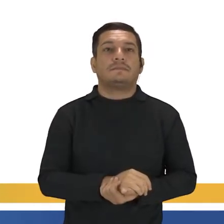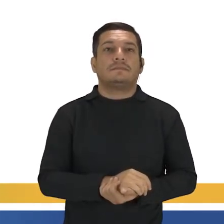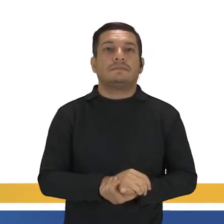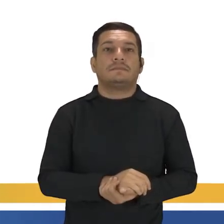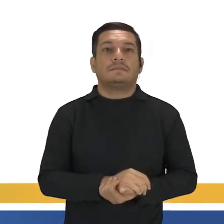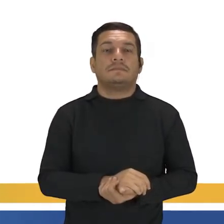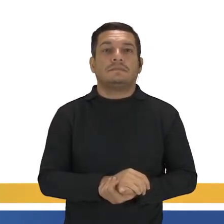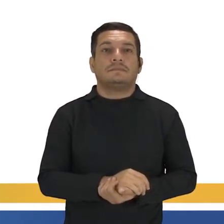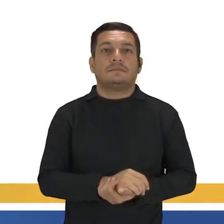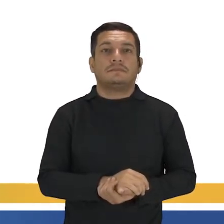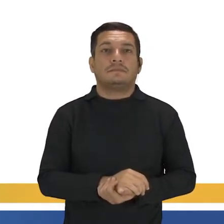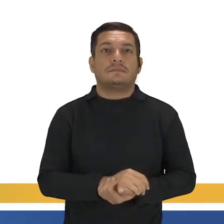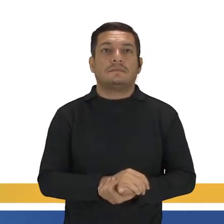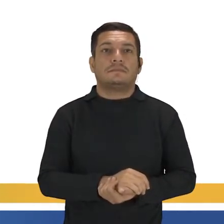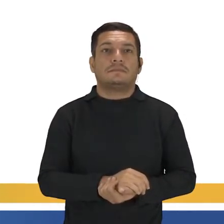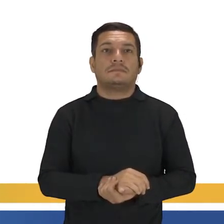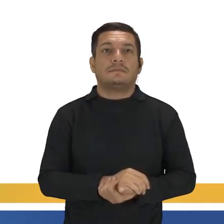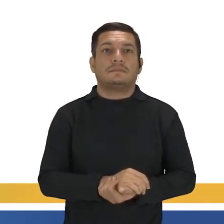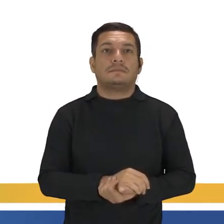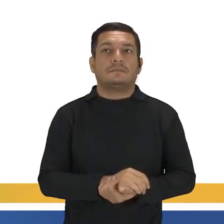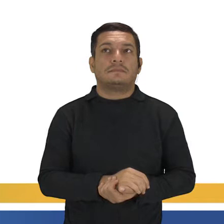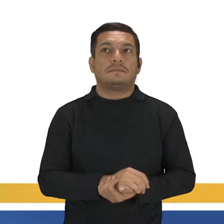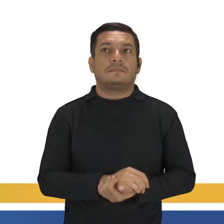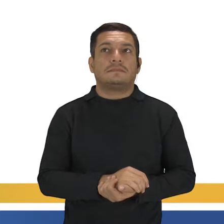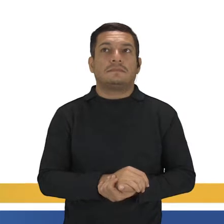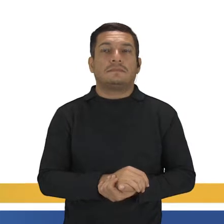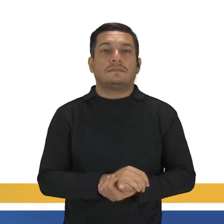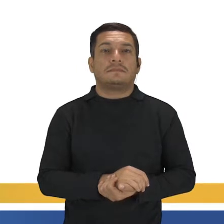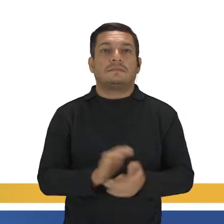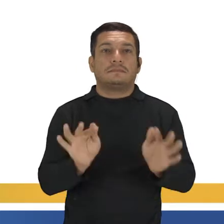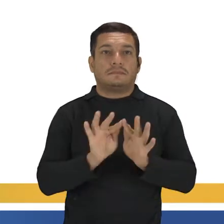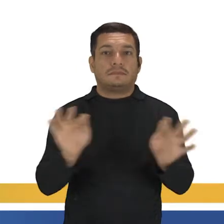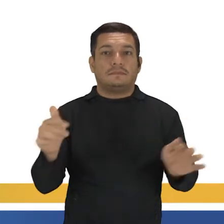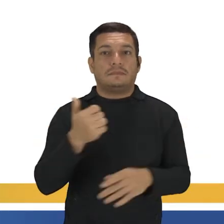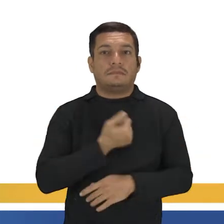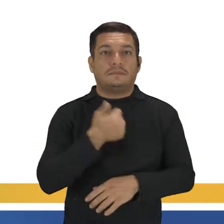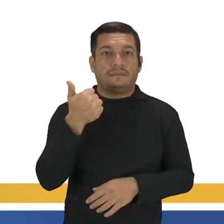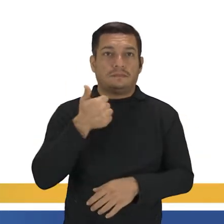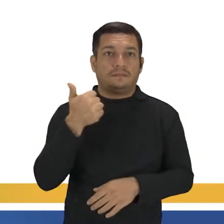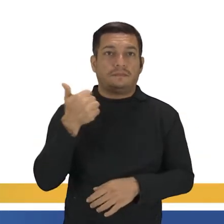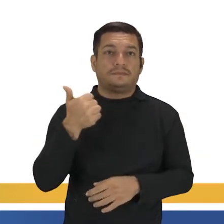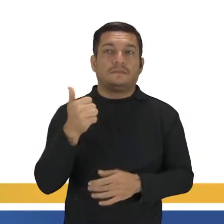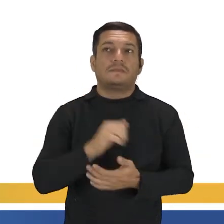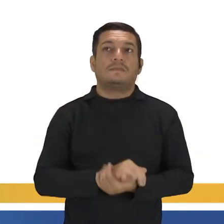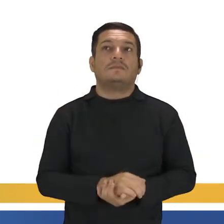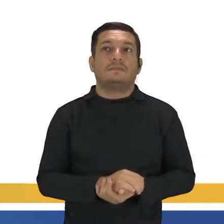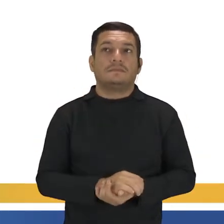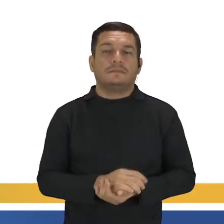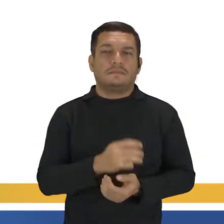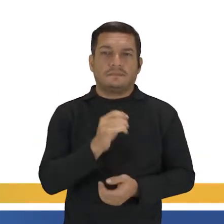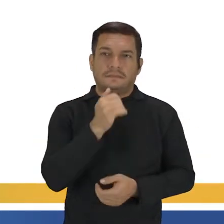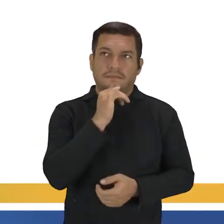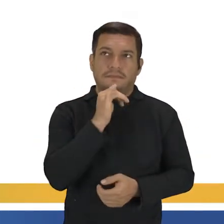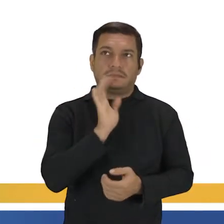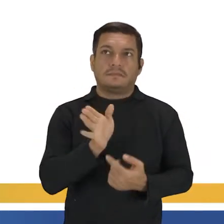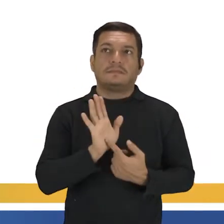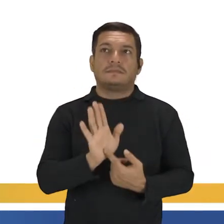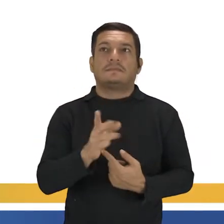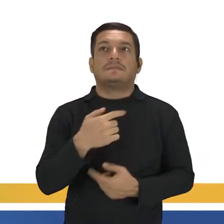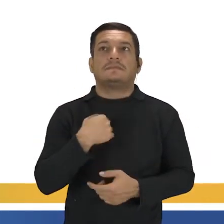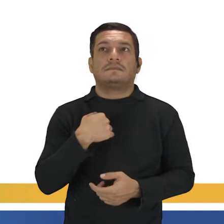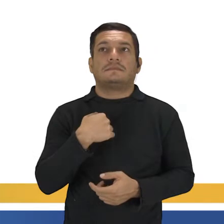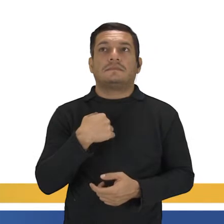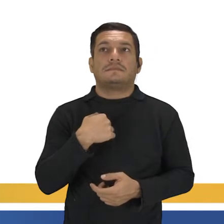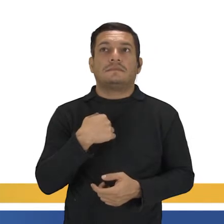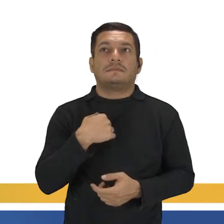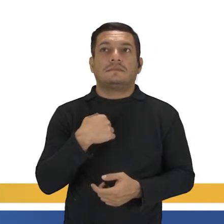Olha lá. I am going to visit London next year. É quase o exemplo que eu já dei. Eu